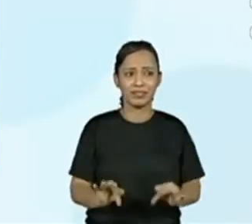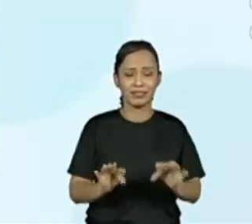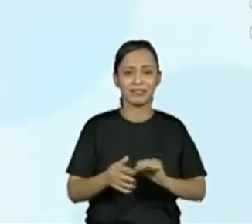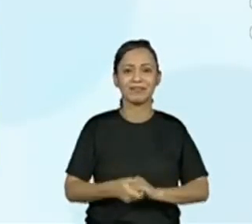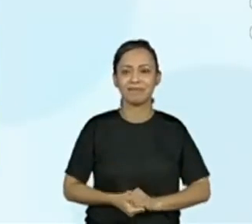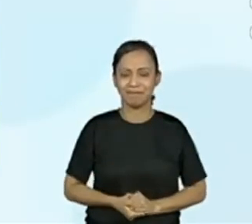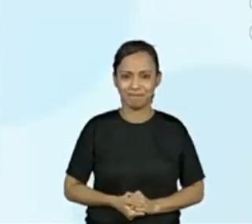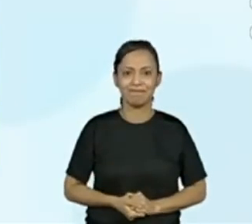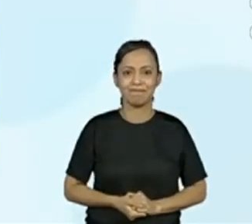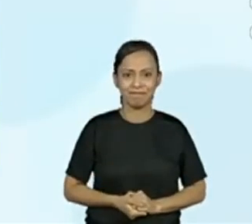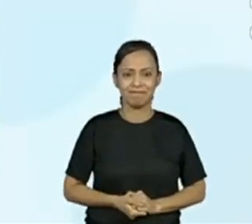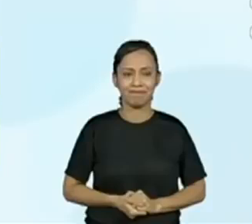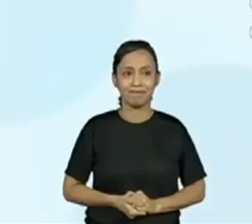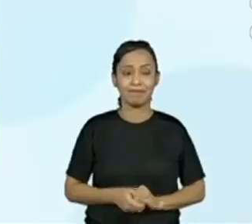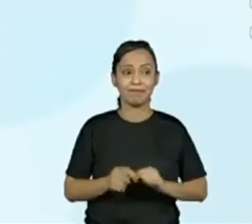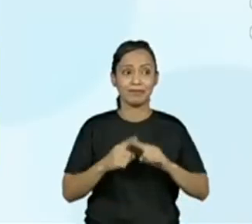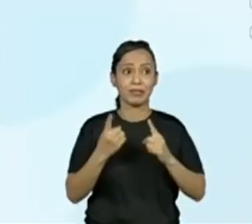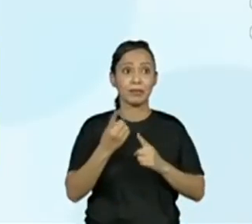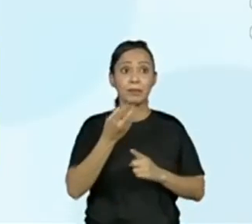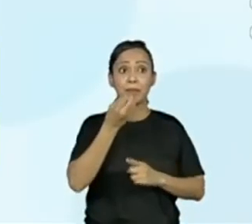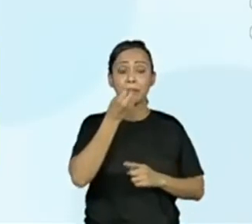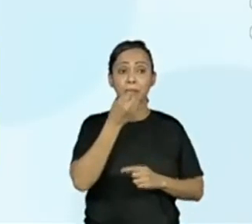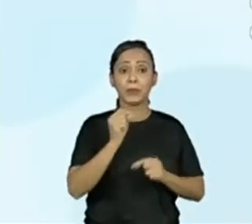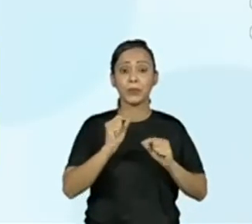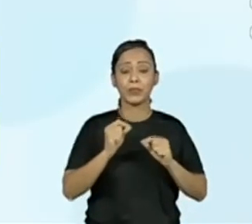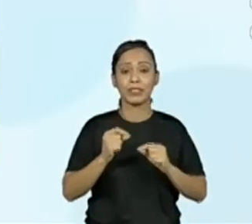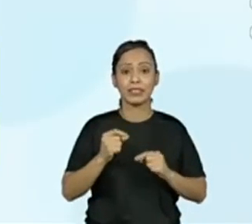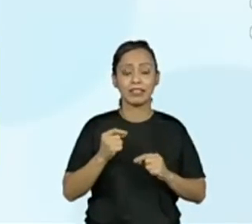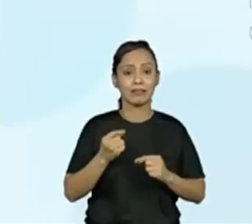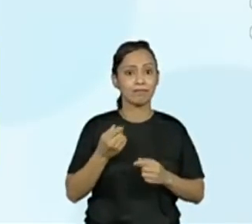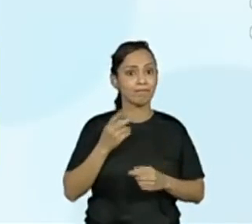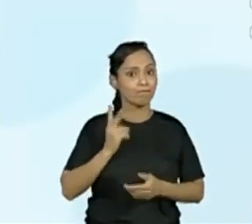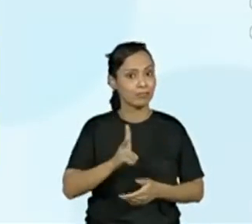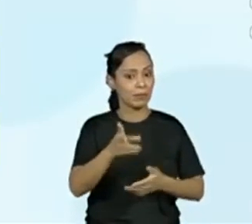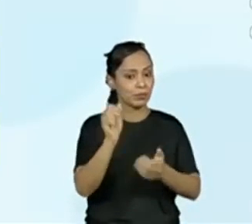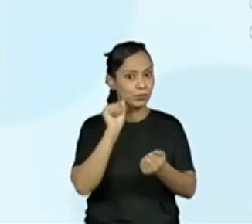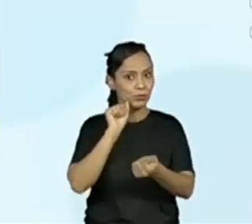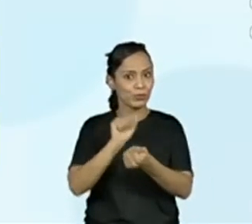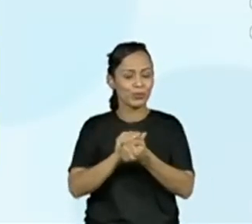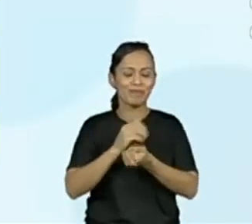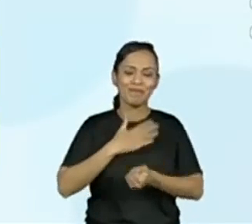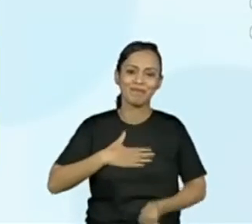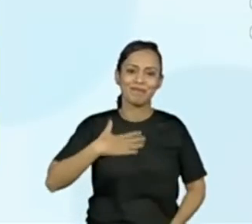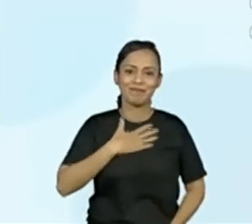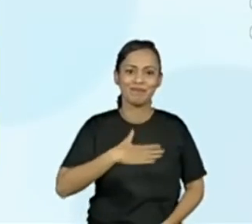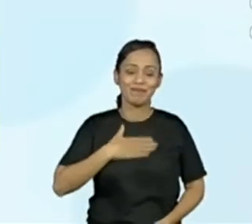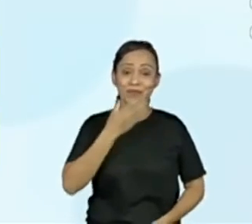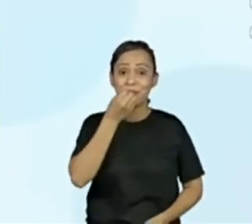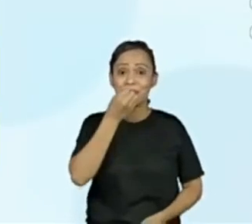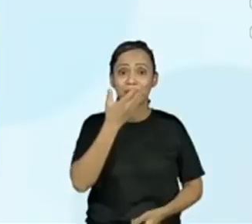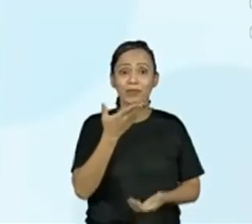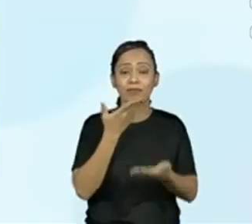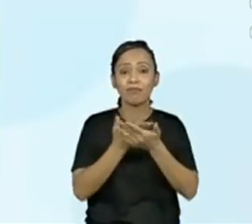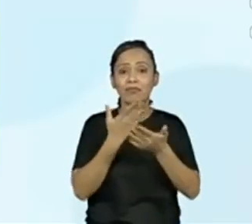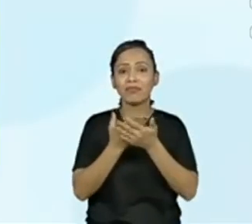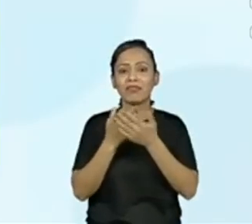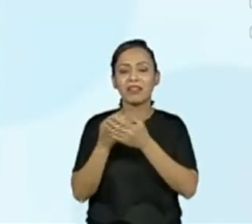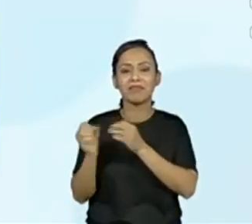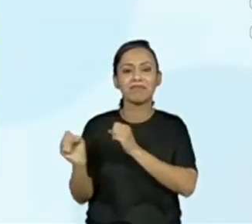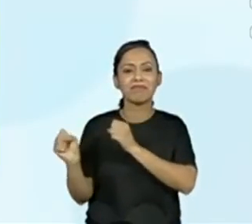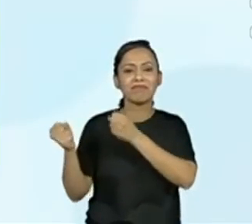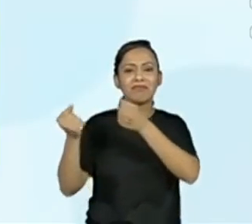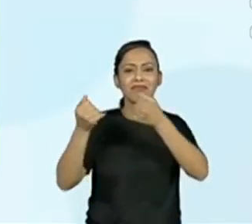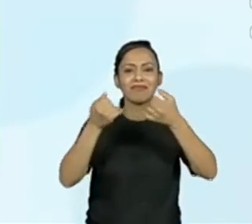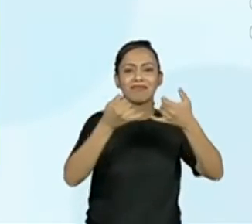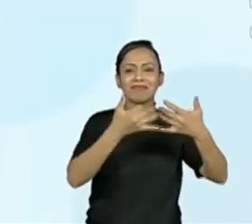não é? Mas é sempre um prazer enorme tê-los todos conosco. E que bom que a aula correu super bem,